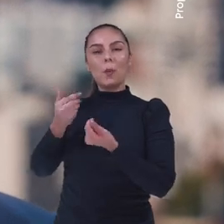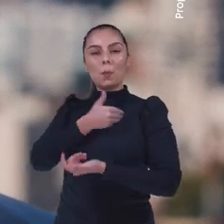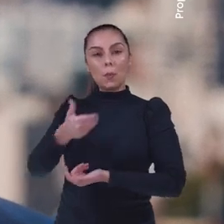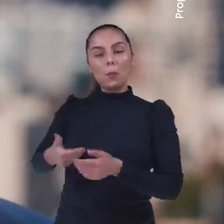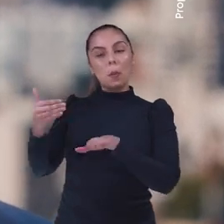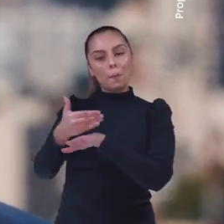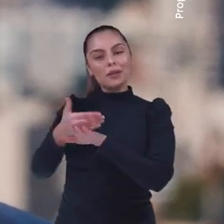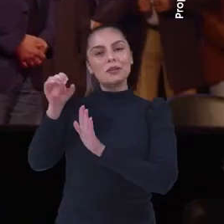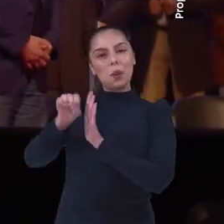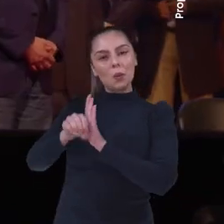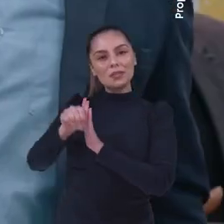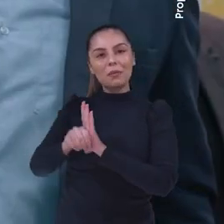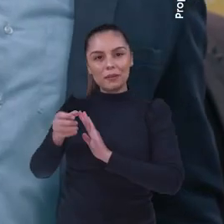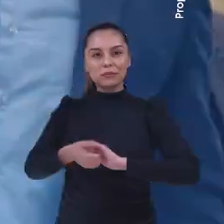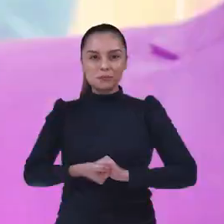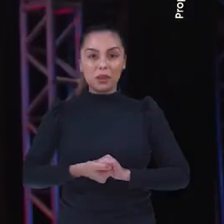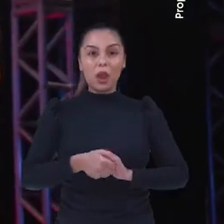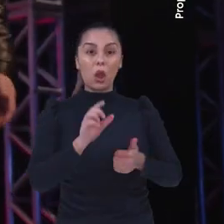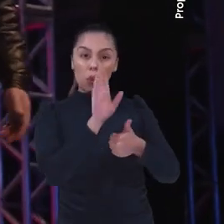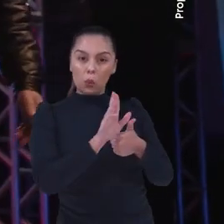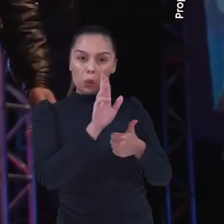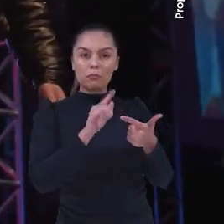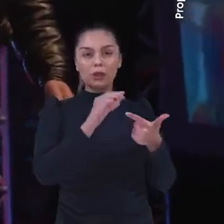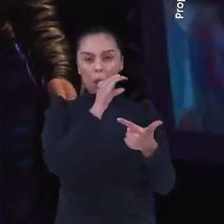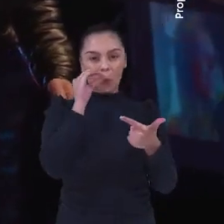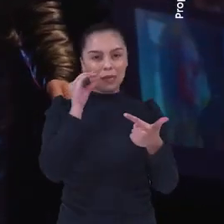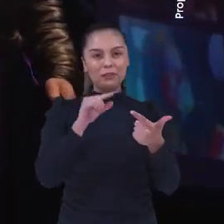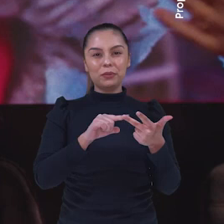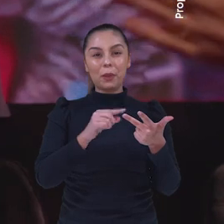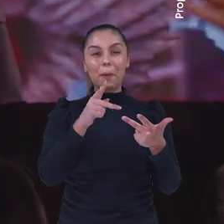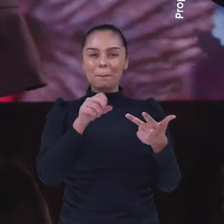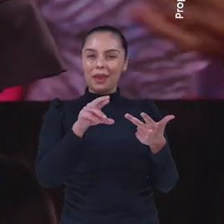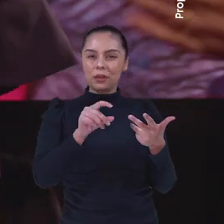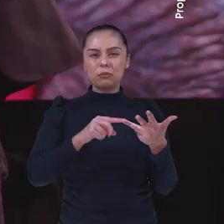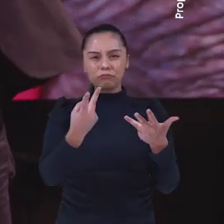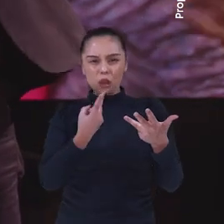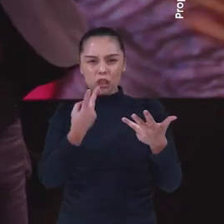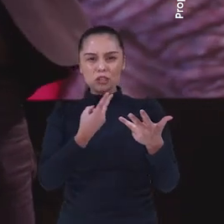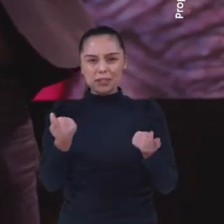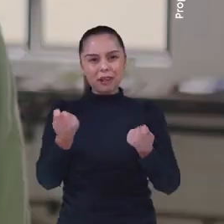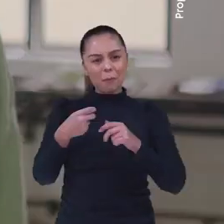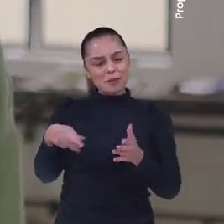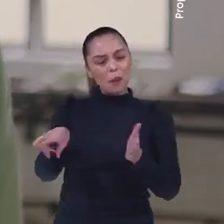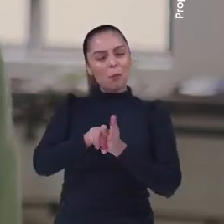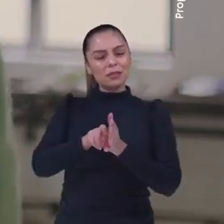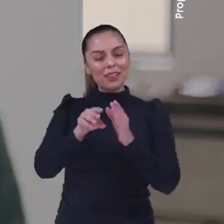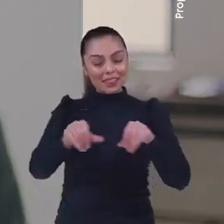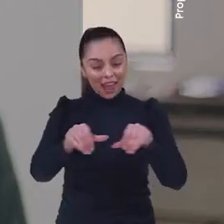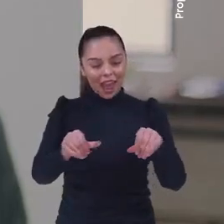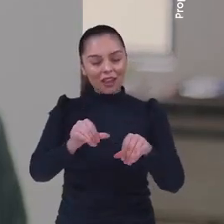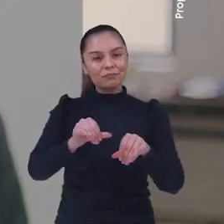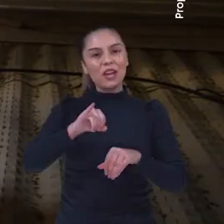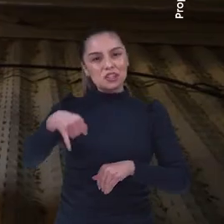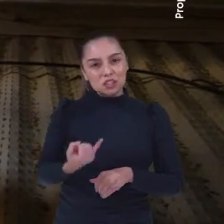orçamento participativo com o lula e olívio pedro ruas eu e tu no governo seremos outra vez uma terra do direito às